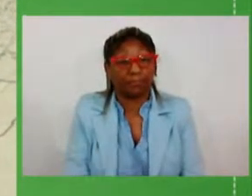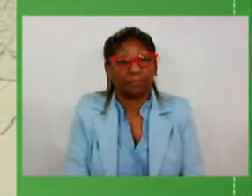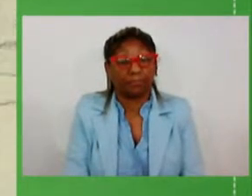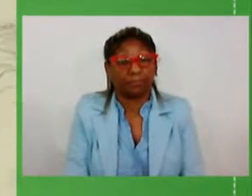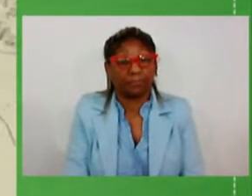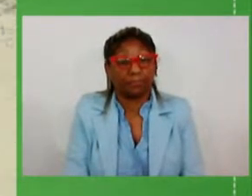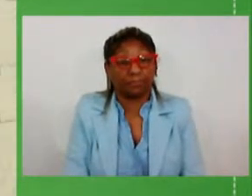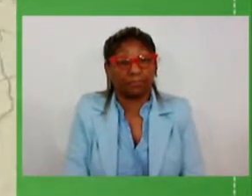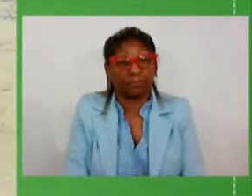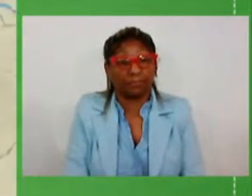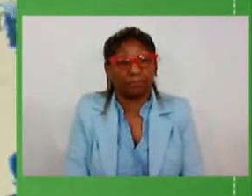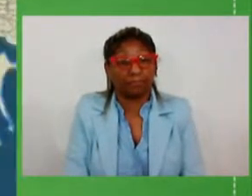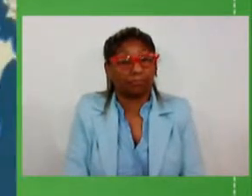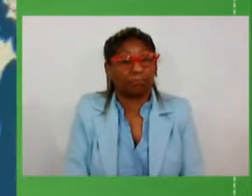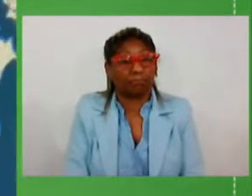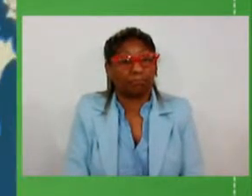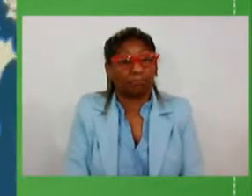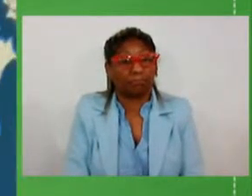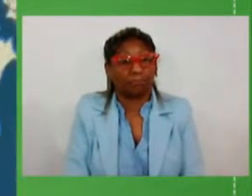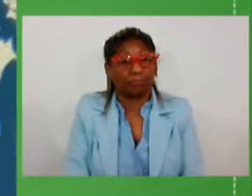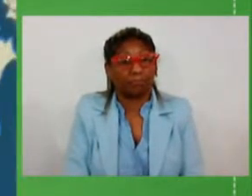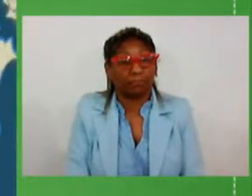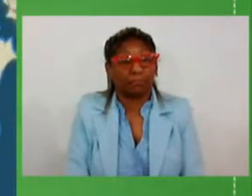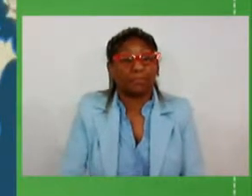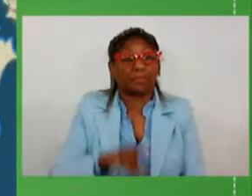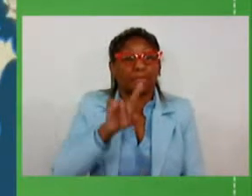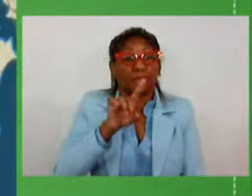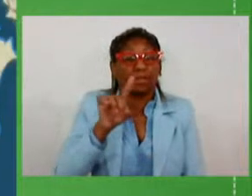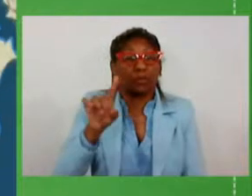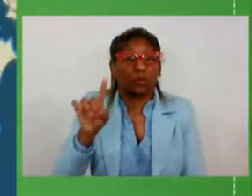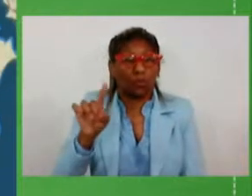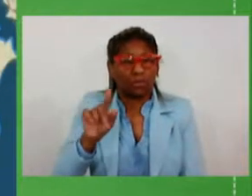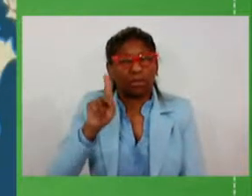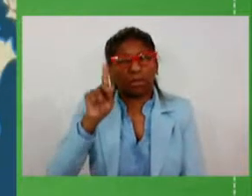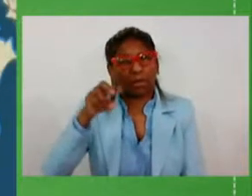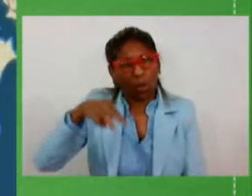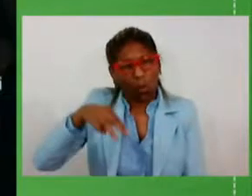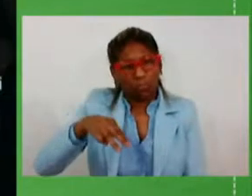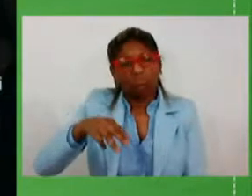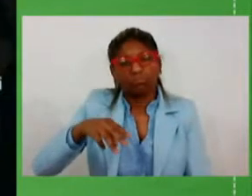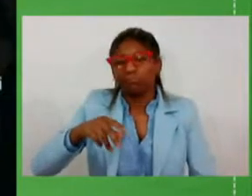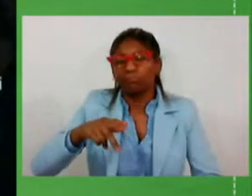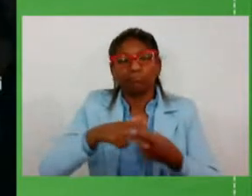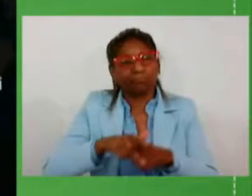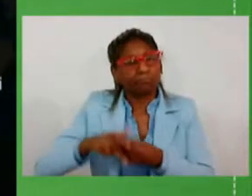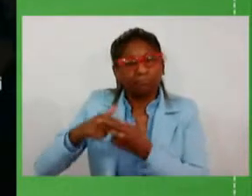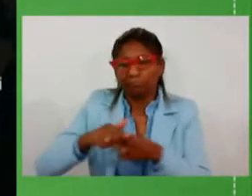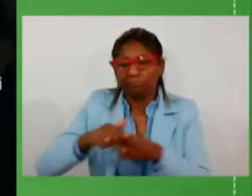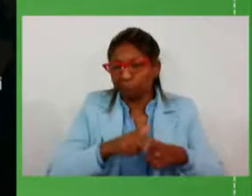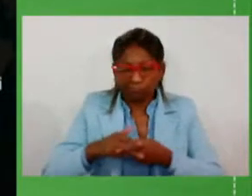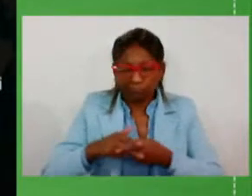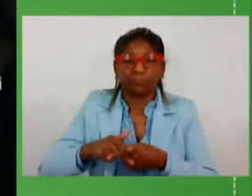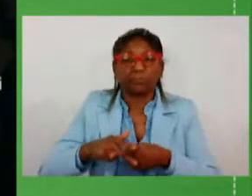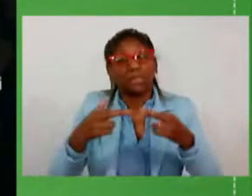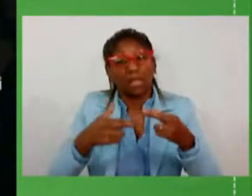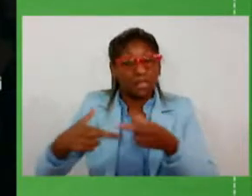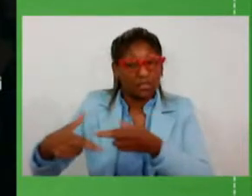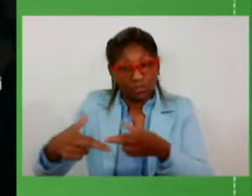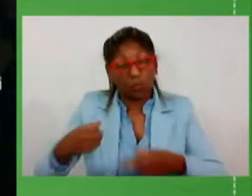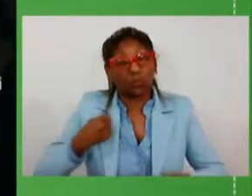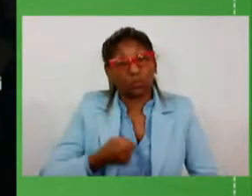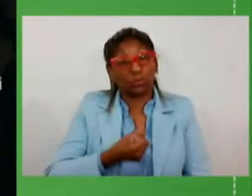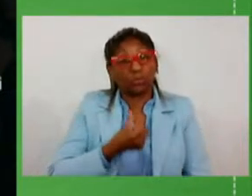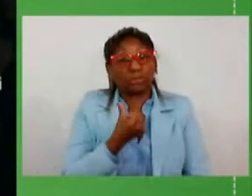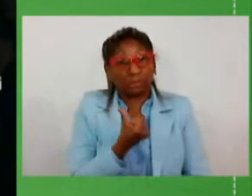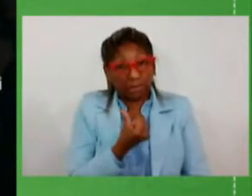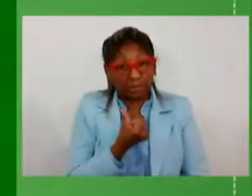e vamos a 111 quilômetros previstos de recuperação de rodovias na região funcional 6 nessas